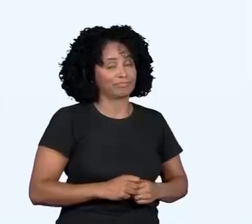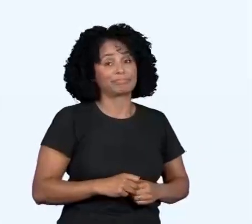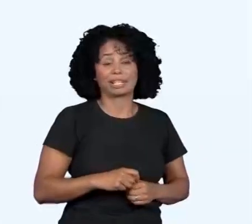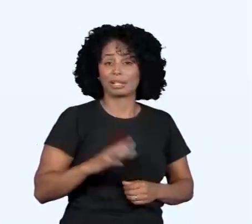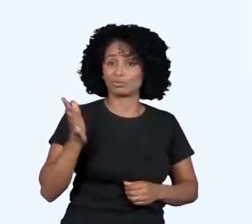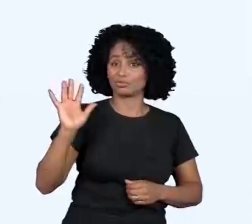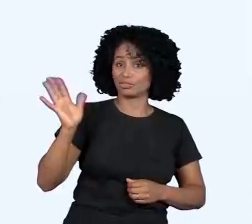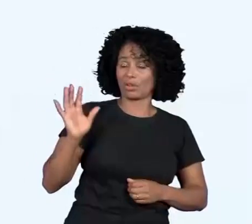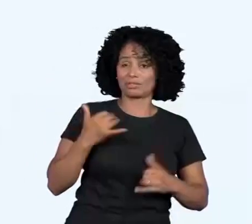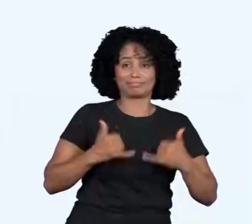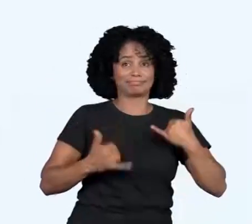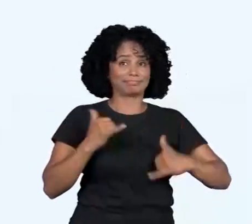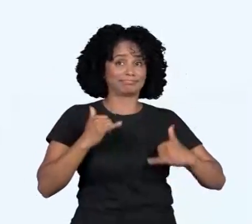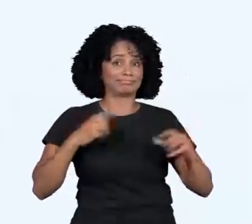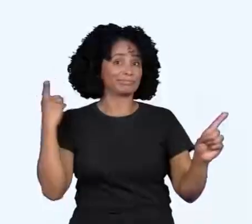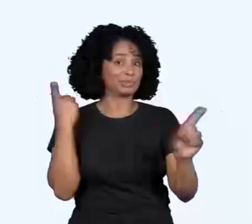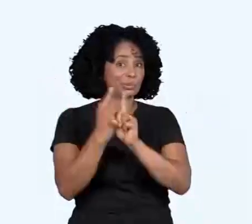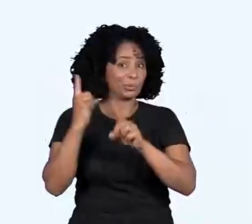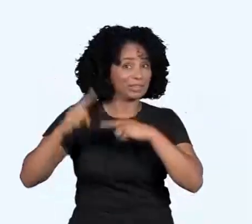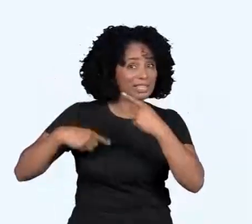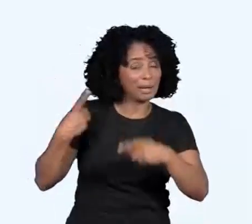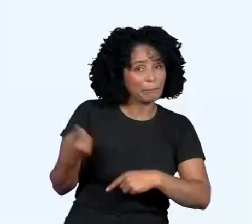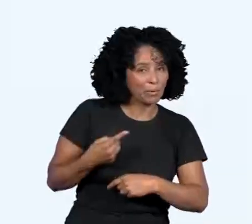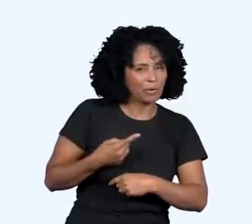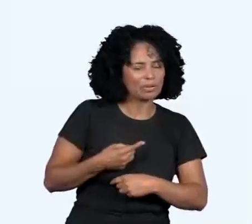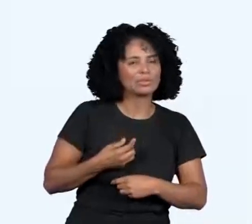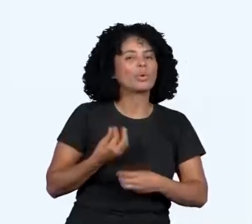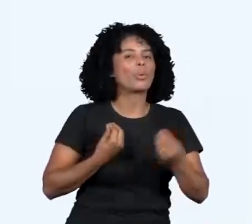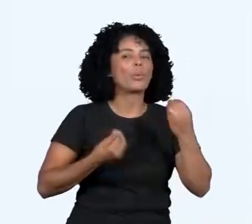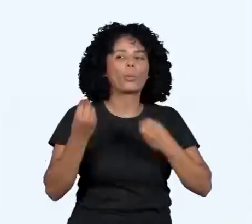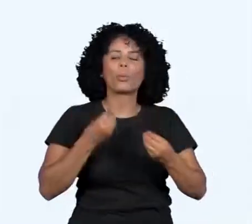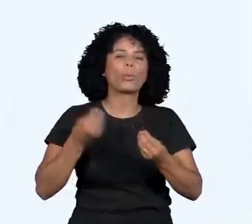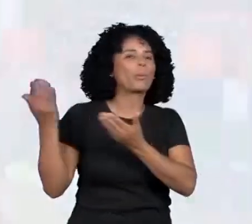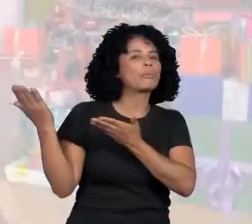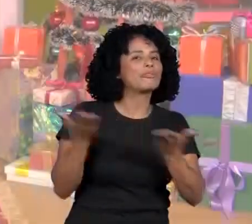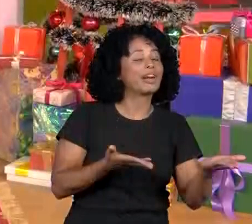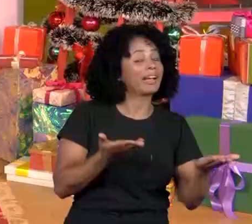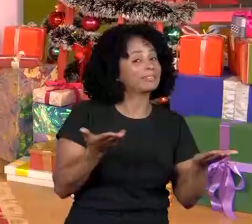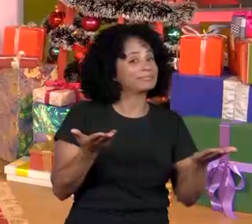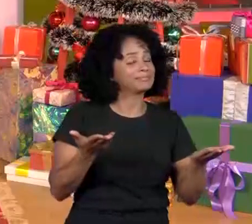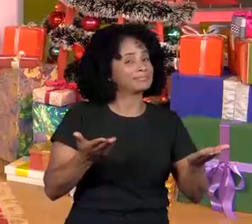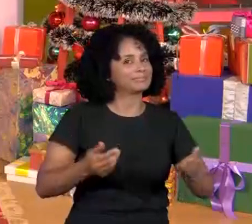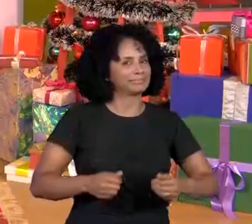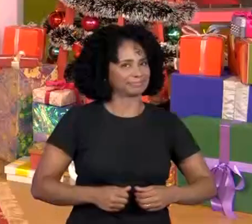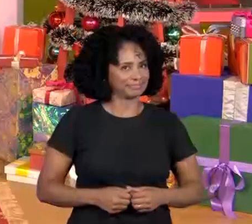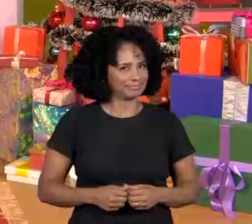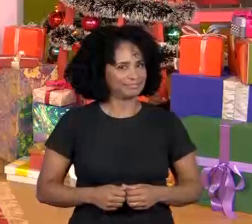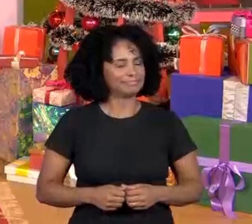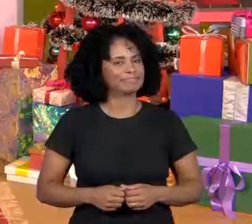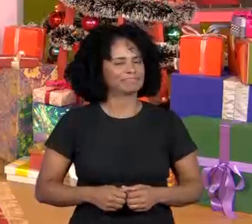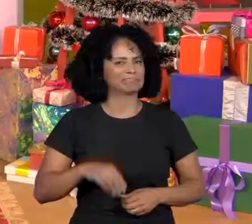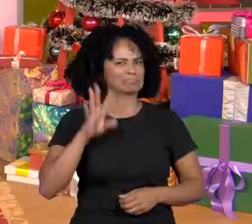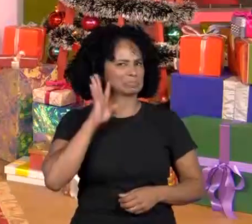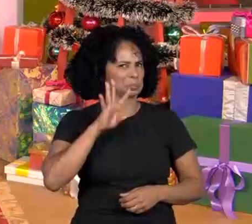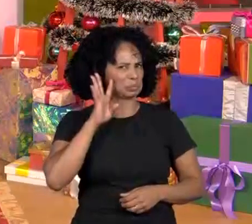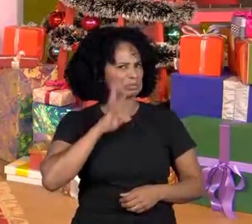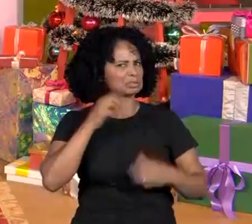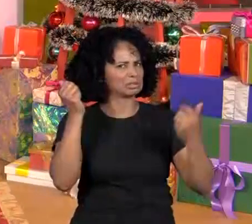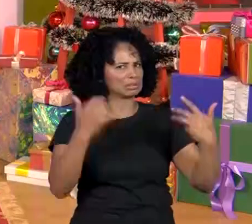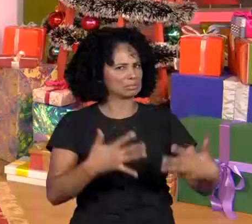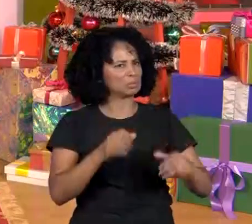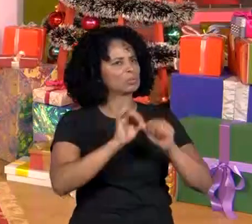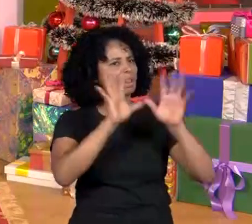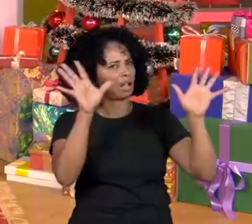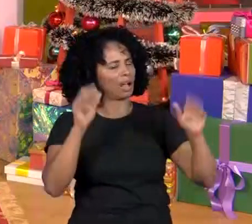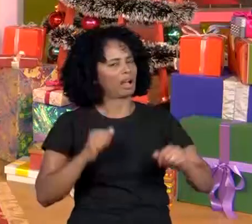elétrico e até o programa que vem, com mais um De Onde Vem! Ah, muito legal essa explicação,